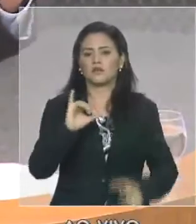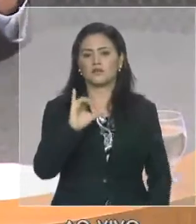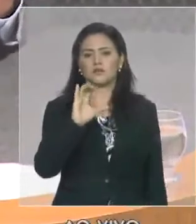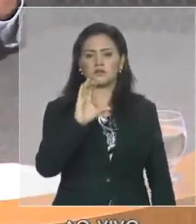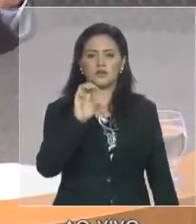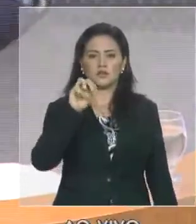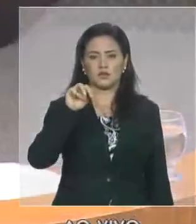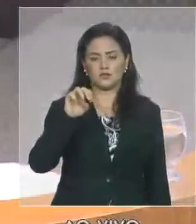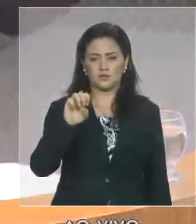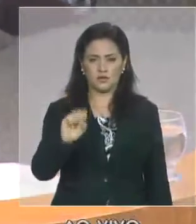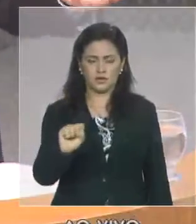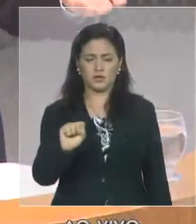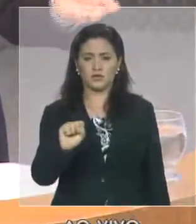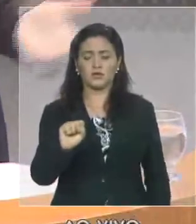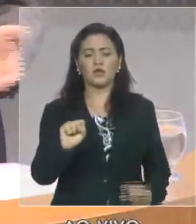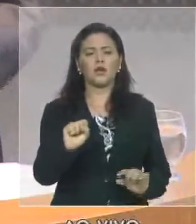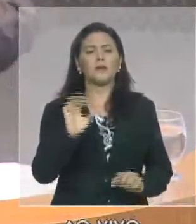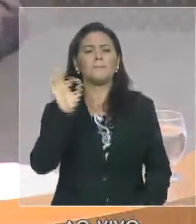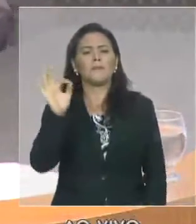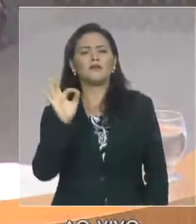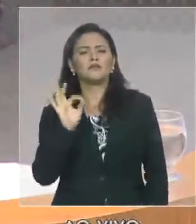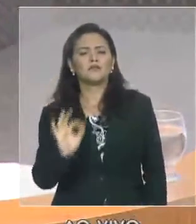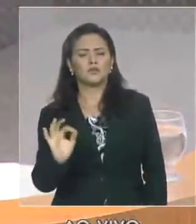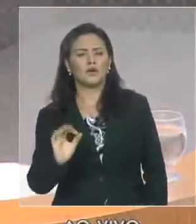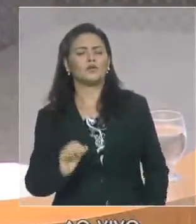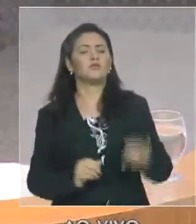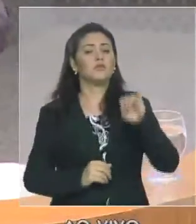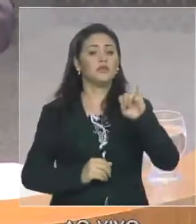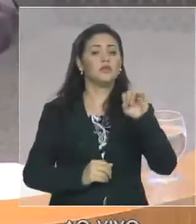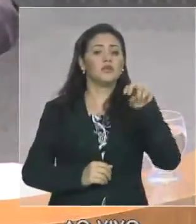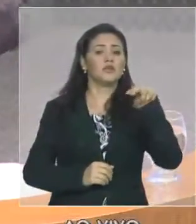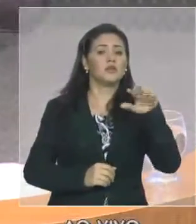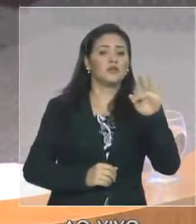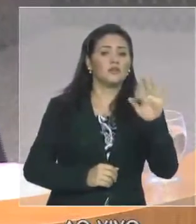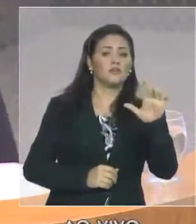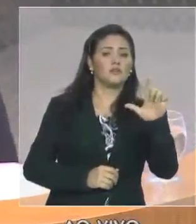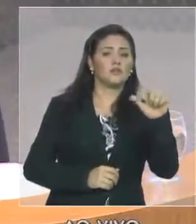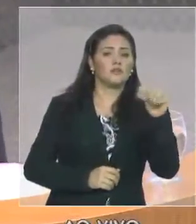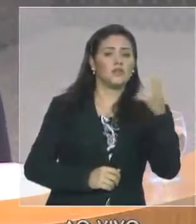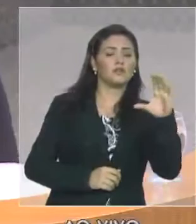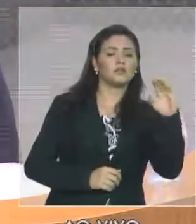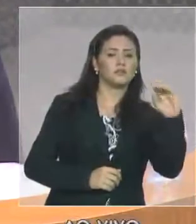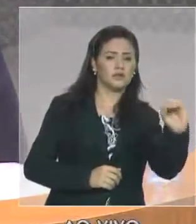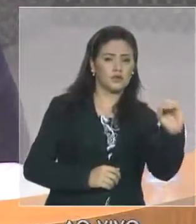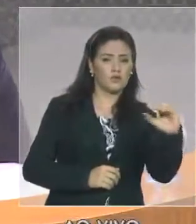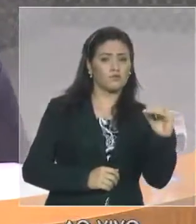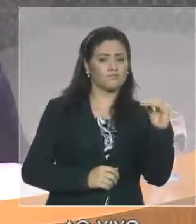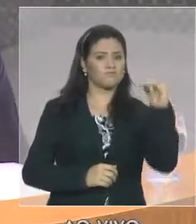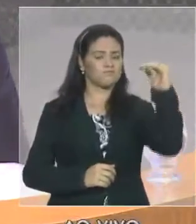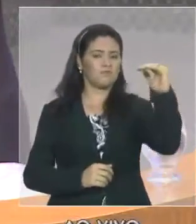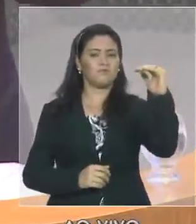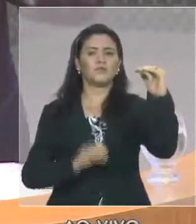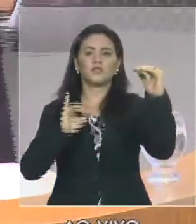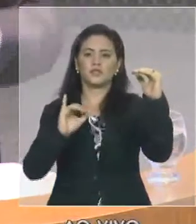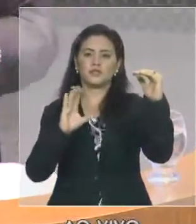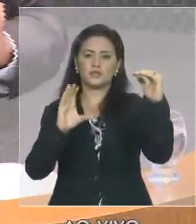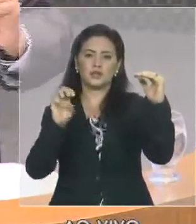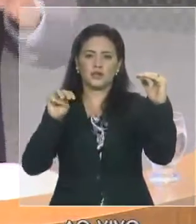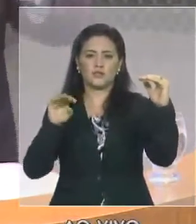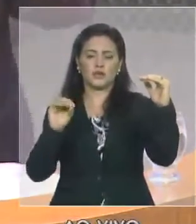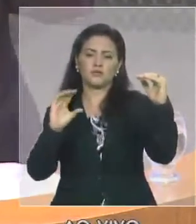inflação, ou seja, em termos nominais houve crescimento do ICMS, porém em termos reais, infelizmente não